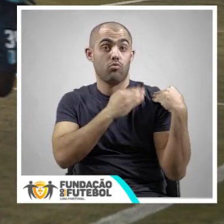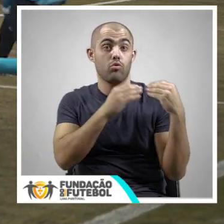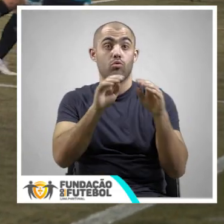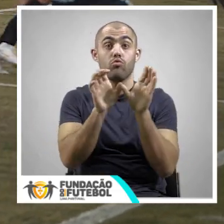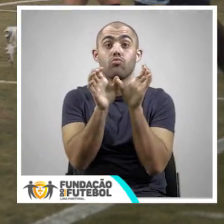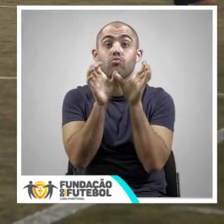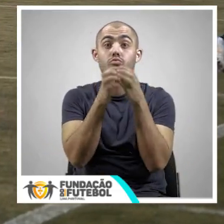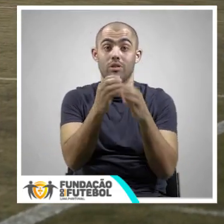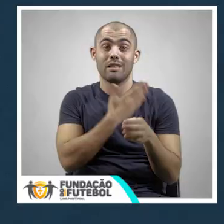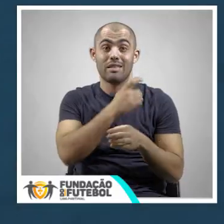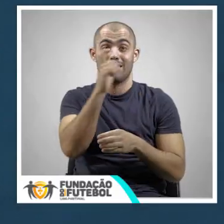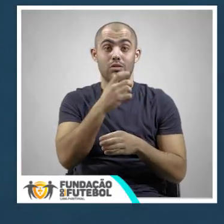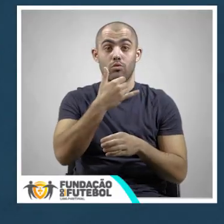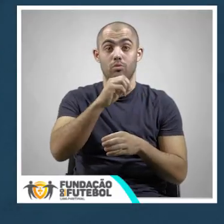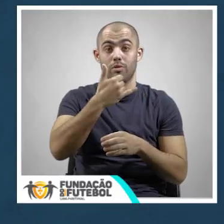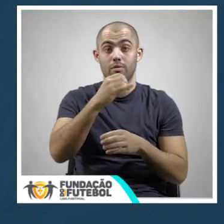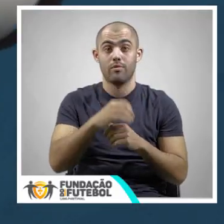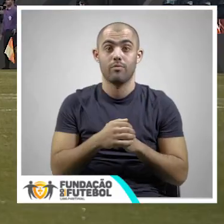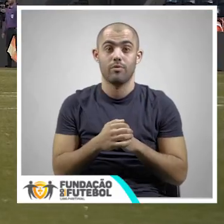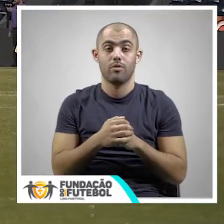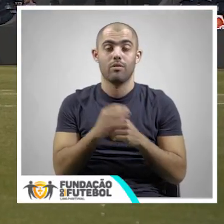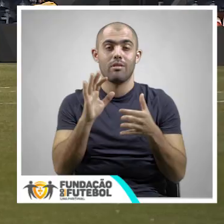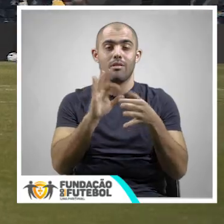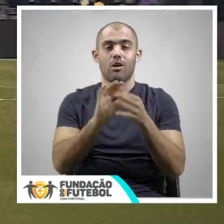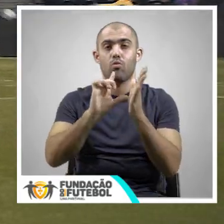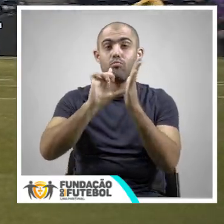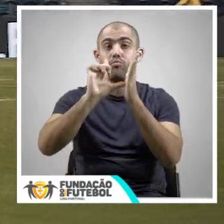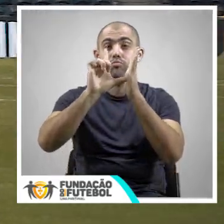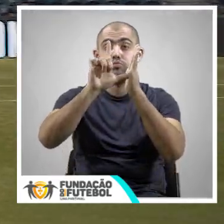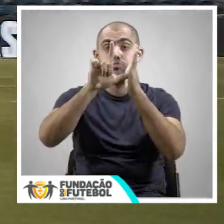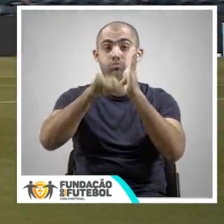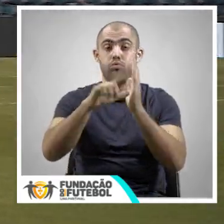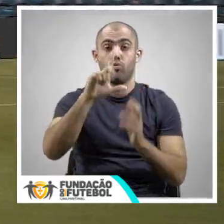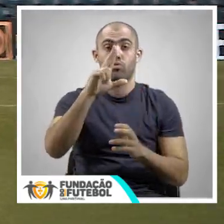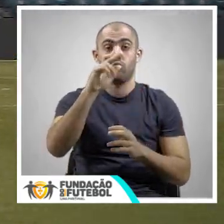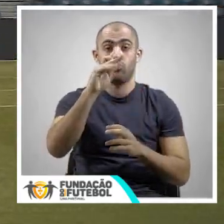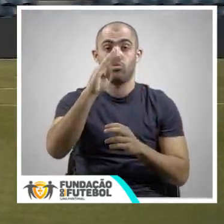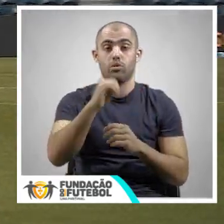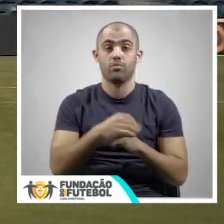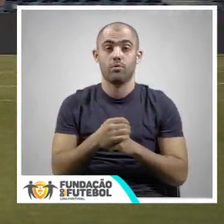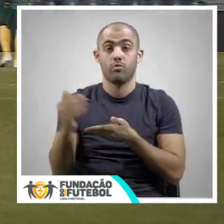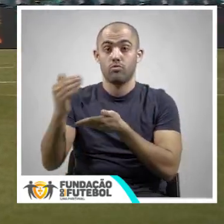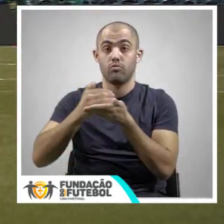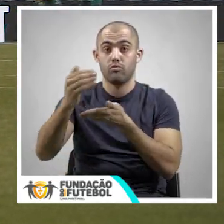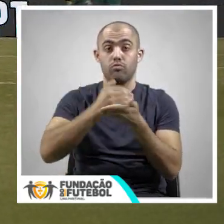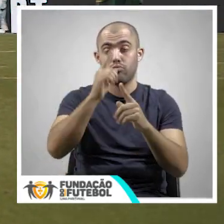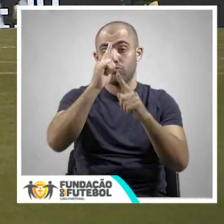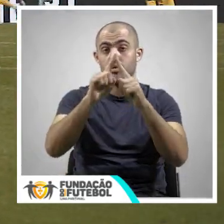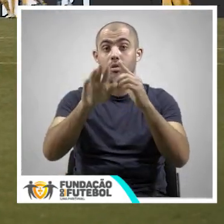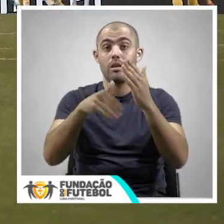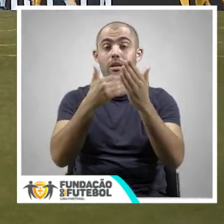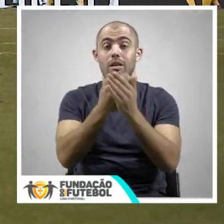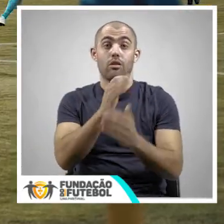de Responsabilidade Social de Dezembro de 2020 pela envolvência no projeto Lucas, angariação de